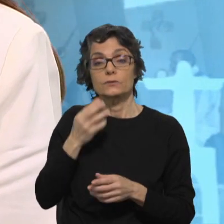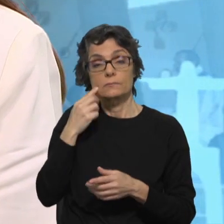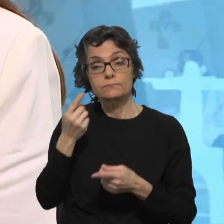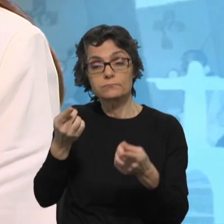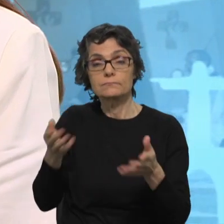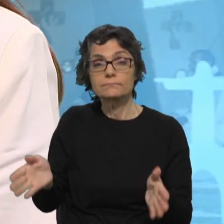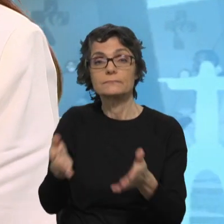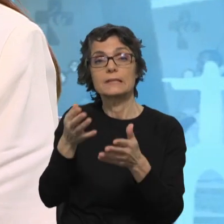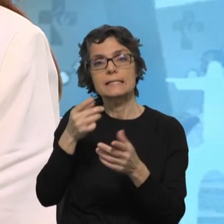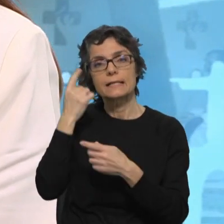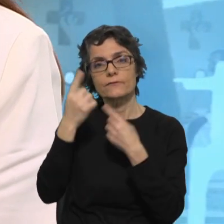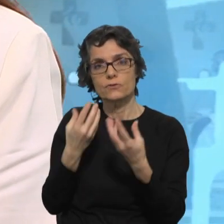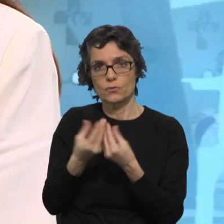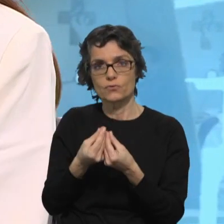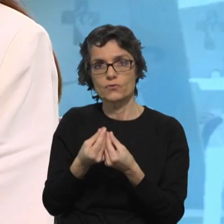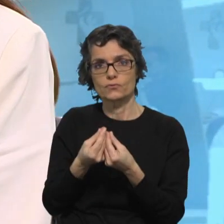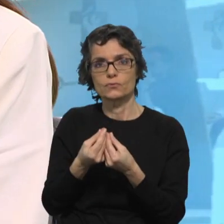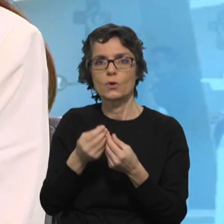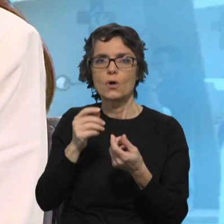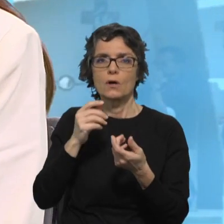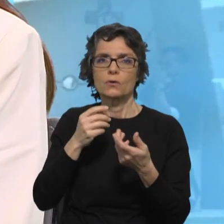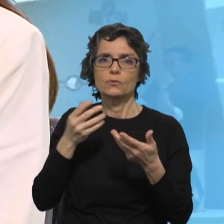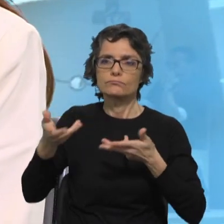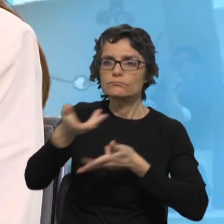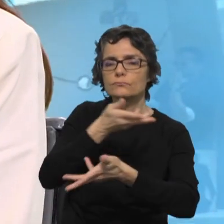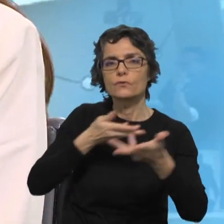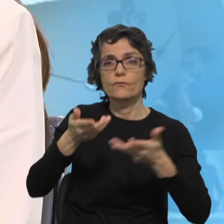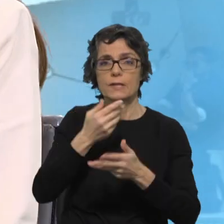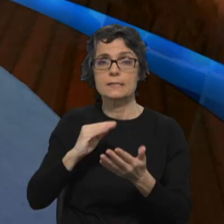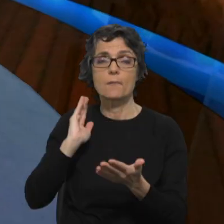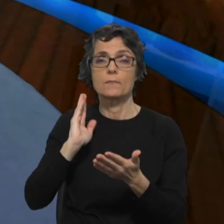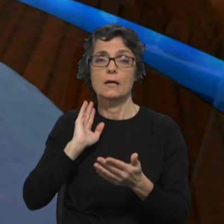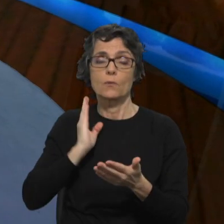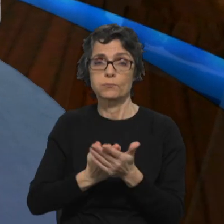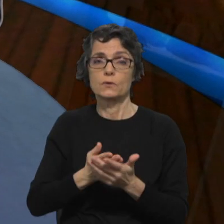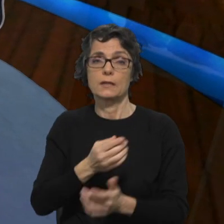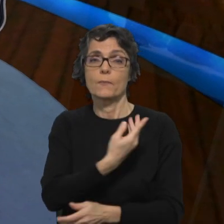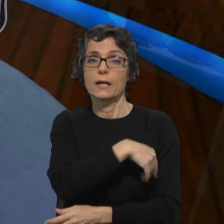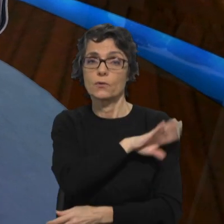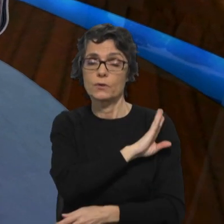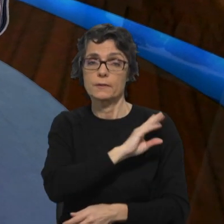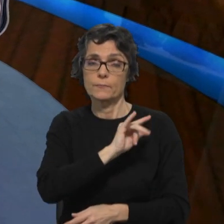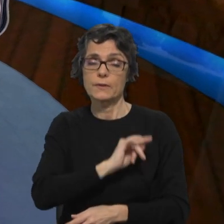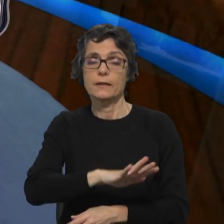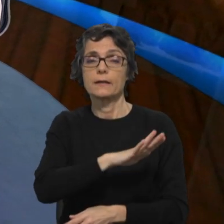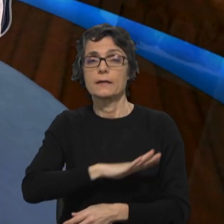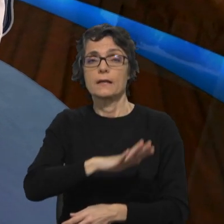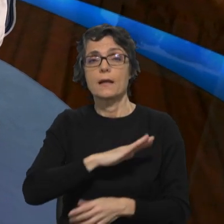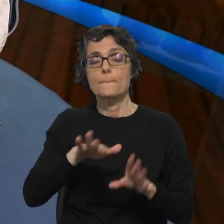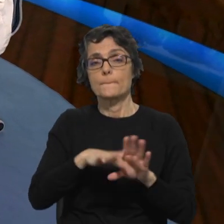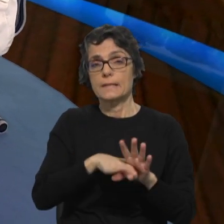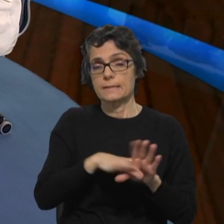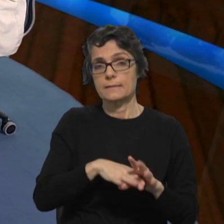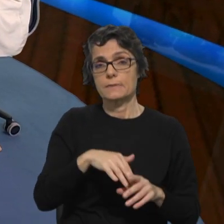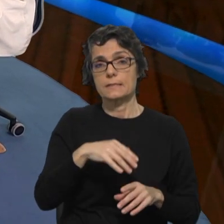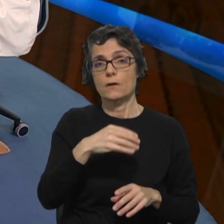conversas que estamos a organizar por todo o país. A última vai ser em Coimbra, sobre a participação cívica e política, portanto, dia 28 à